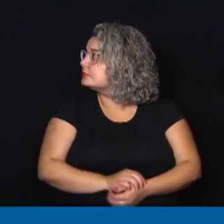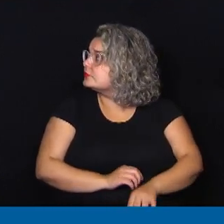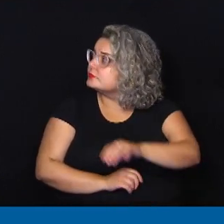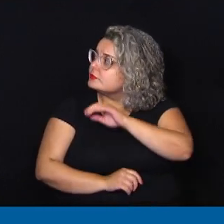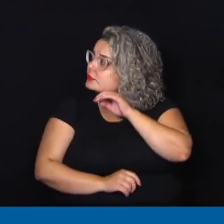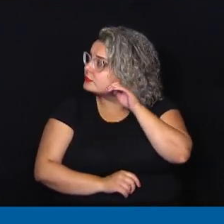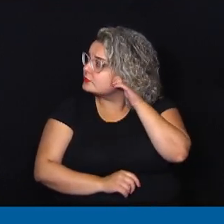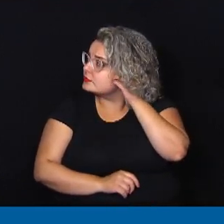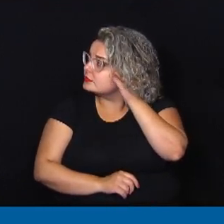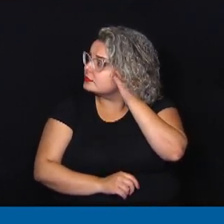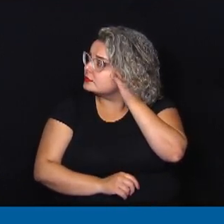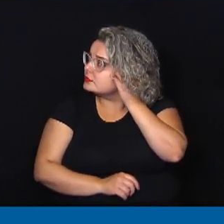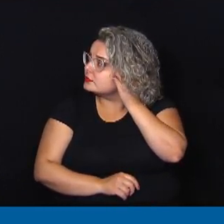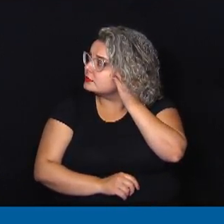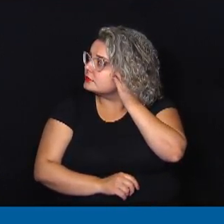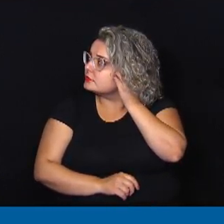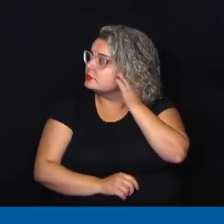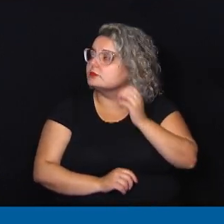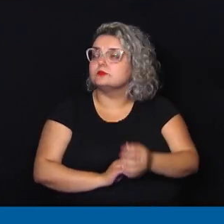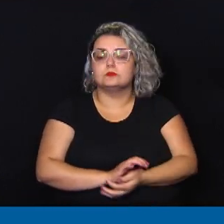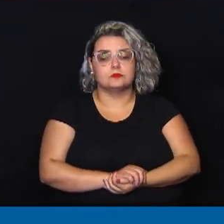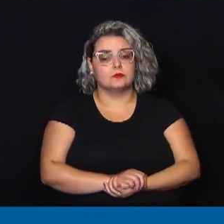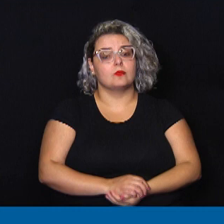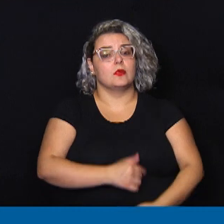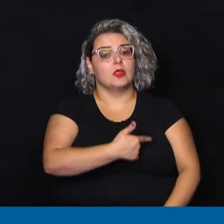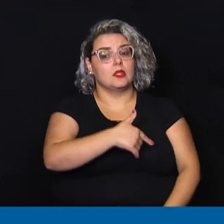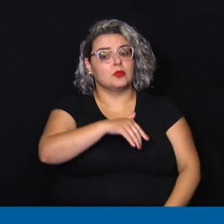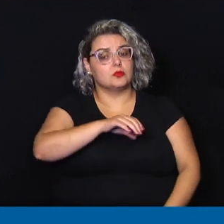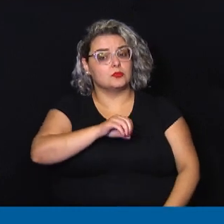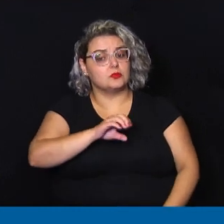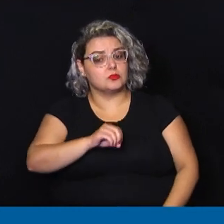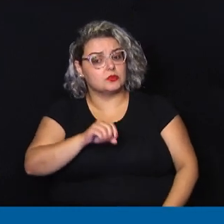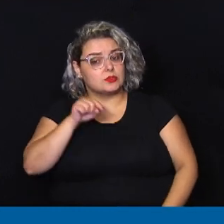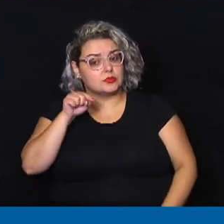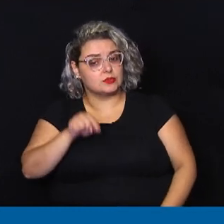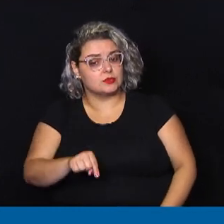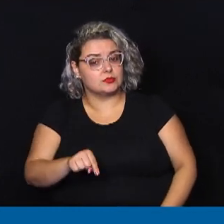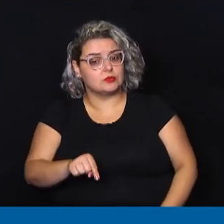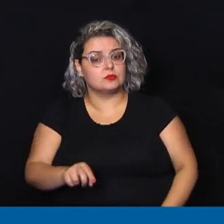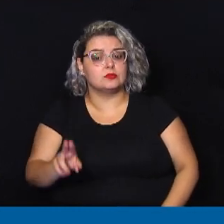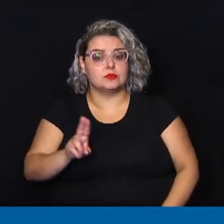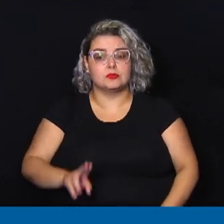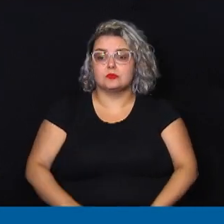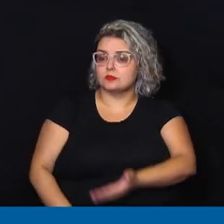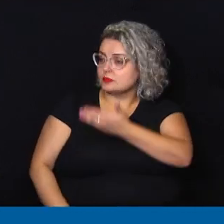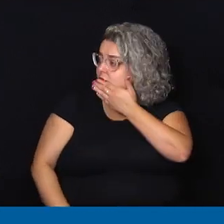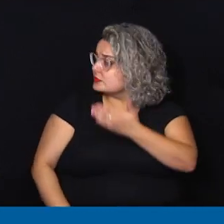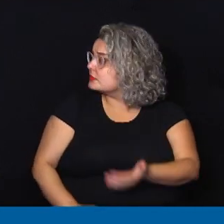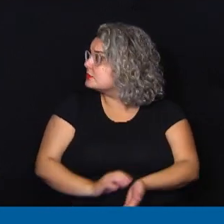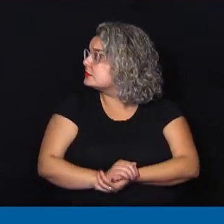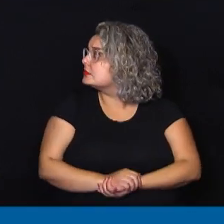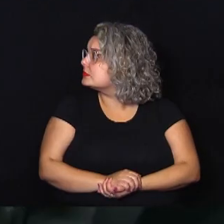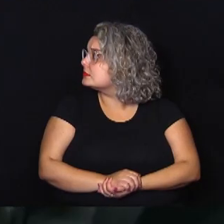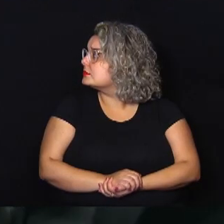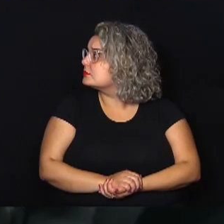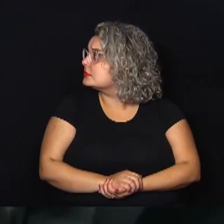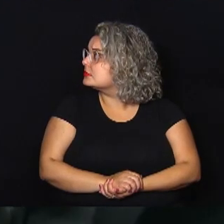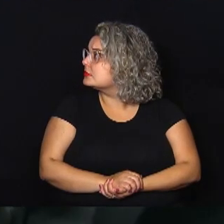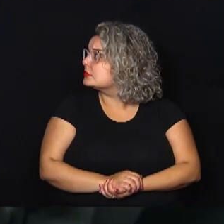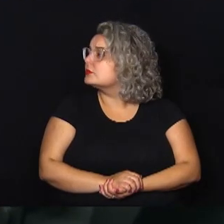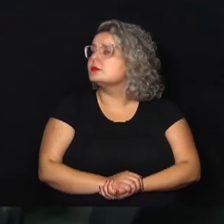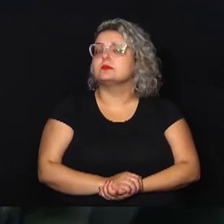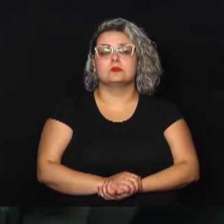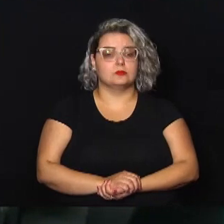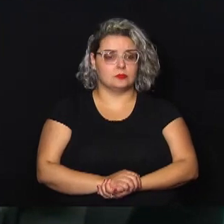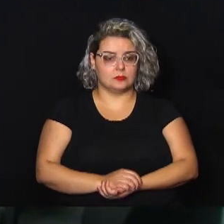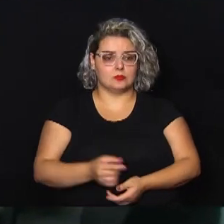LGBT e, além disso, mil reais serão utilizados para o Dia de Tereza de Benguela. A gente está